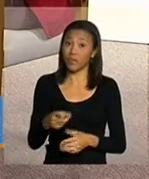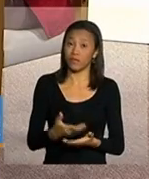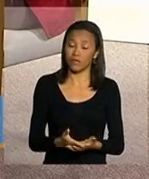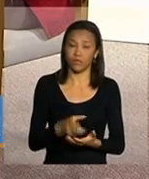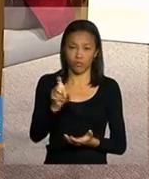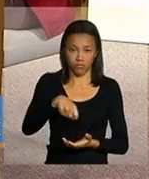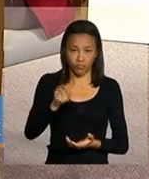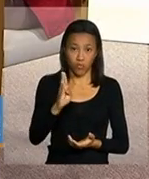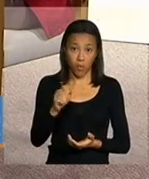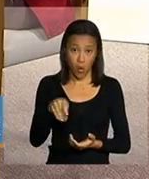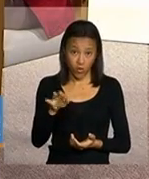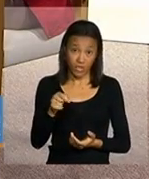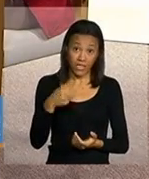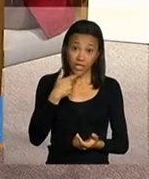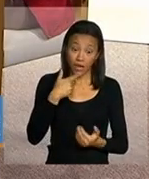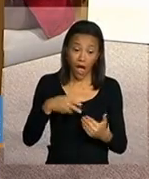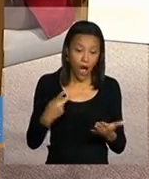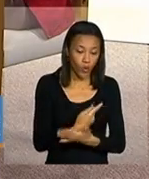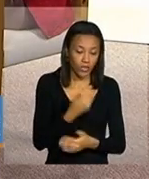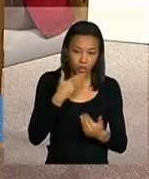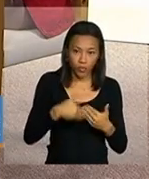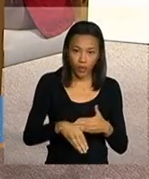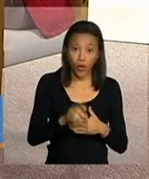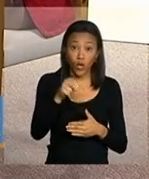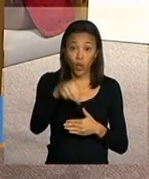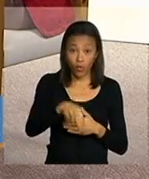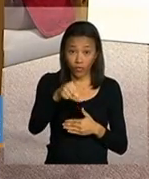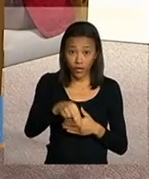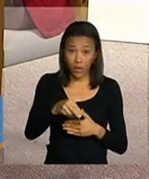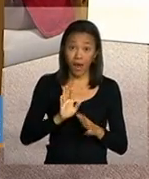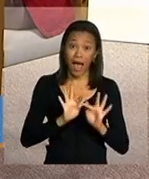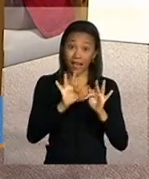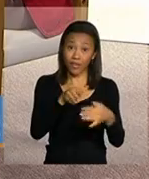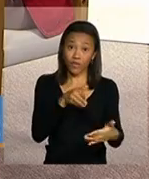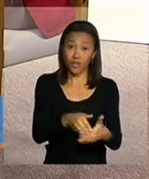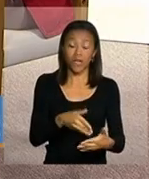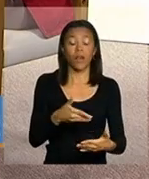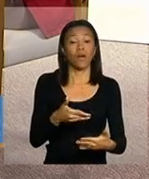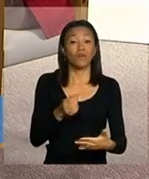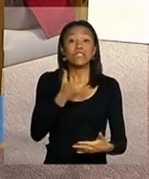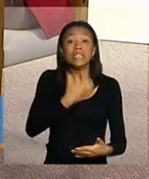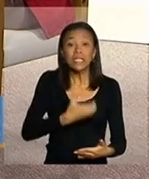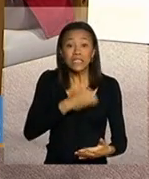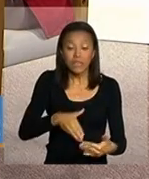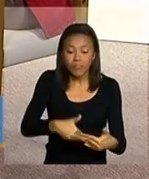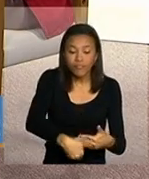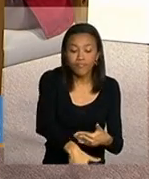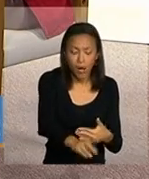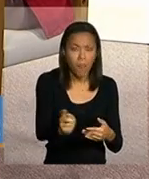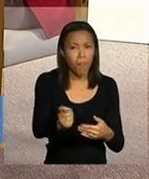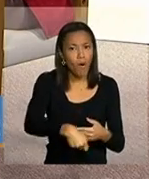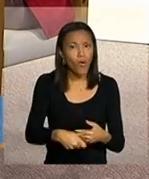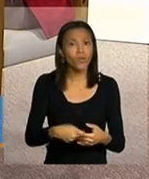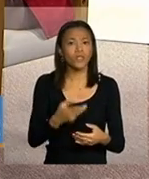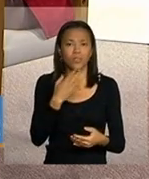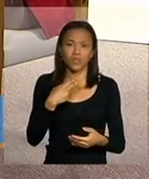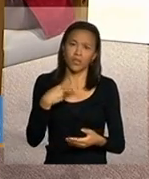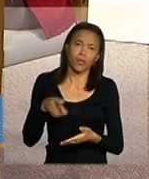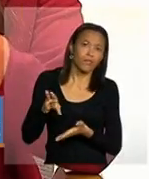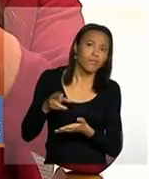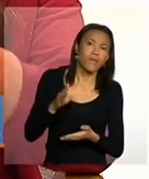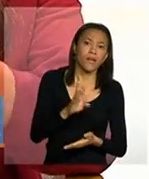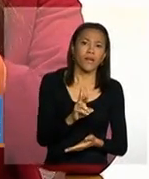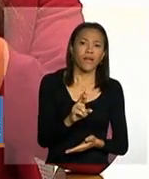cancelamento ocorreu agora em novembro até o último dia útil de dezembro pode ser feito também no SICOM um recurso que a